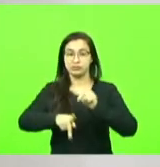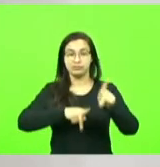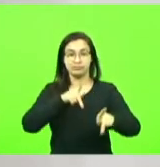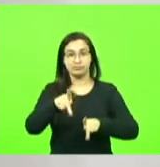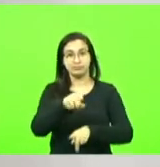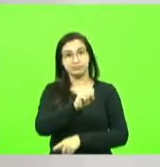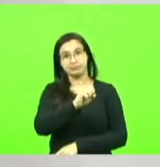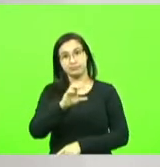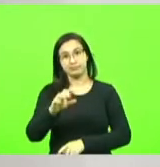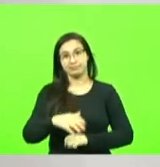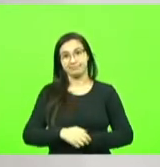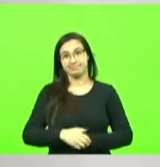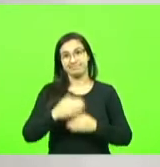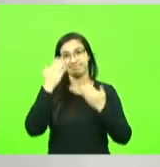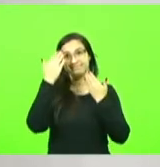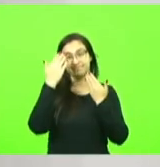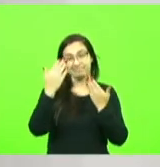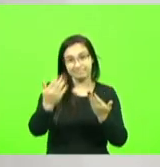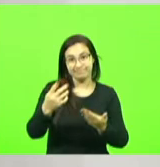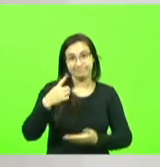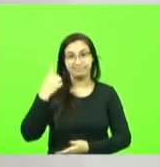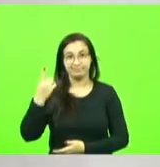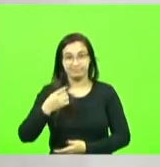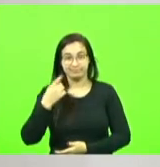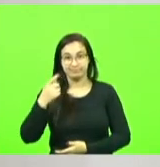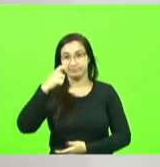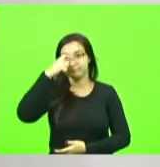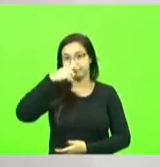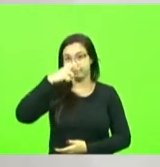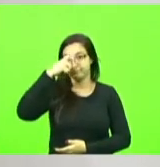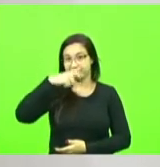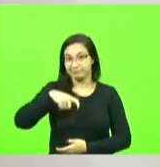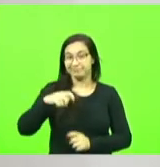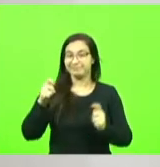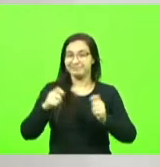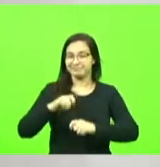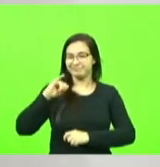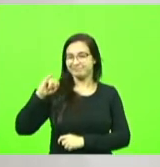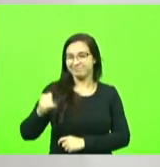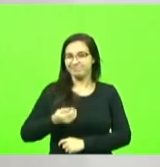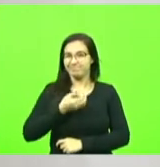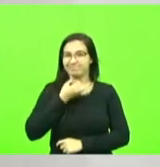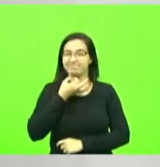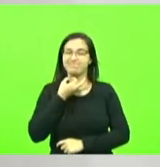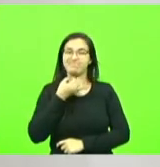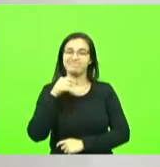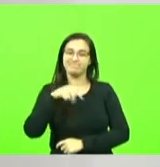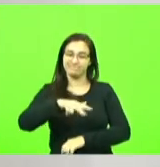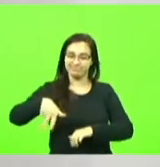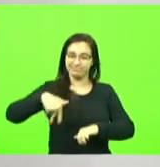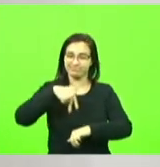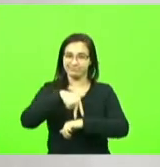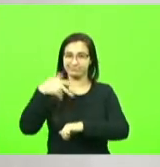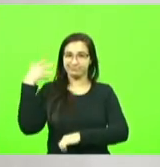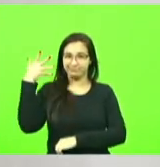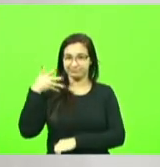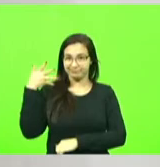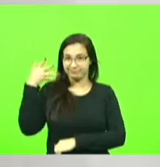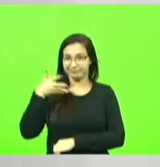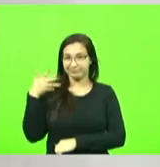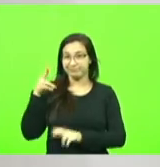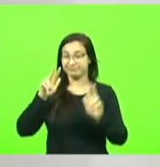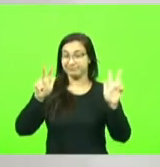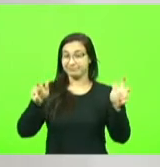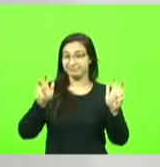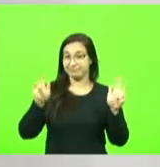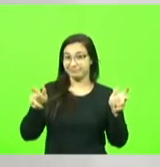agradeço ao deputado Scudilark pela oportunidade de estar aqui usando a tribuna podendo falar um pouco